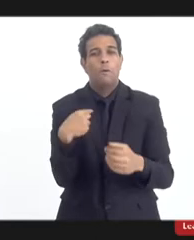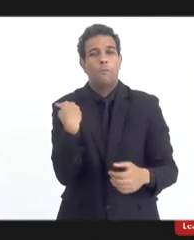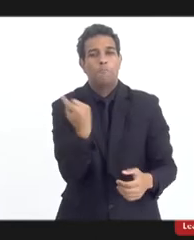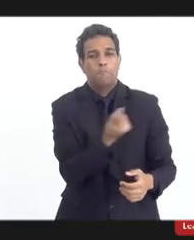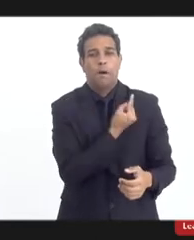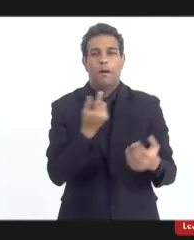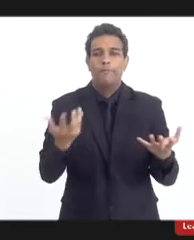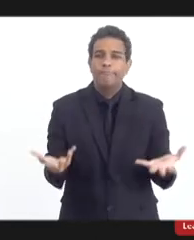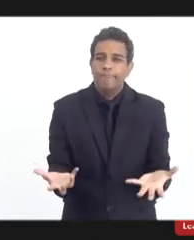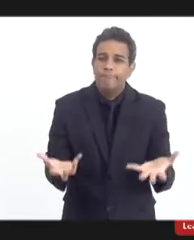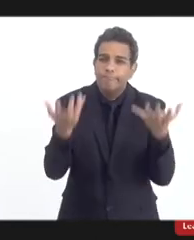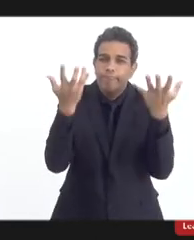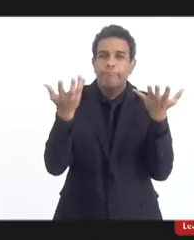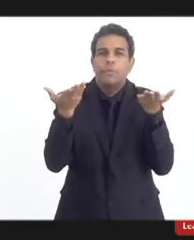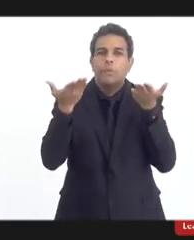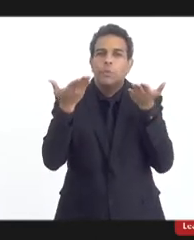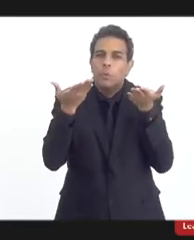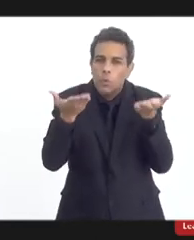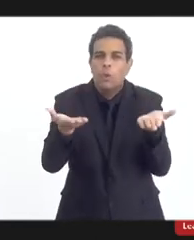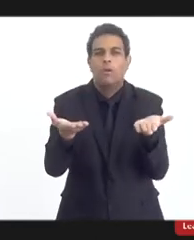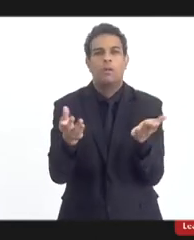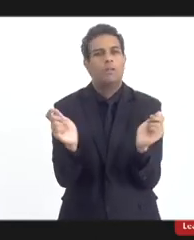mobilizar esses